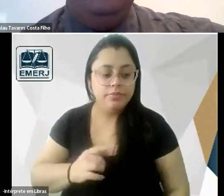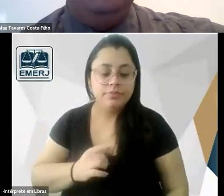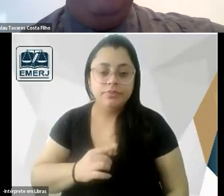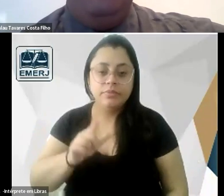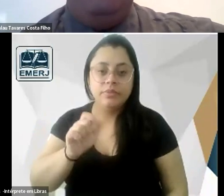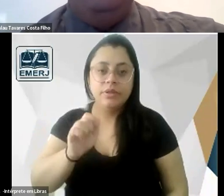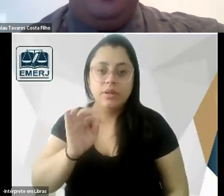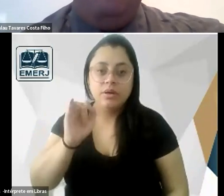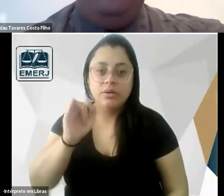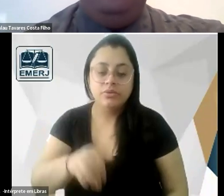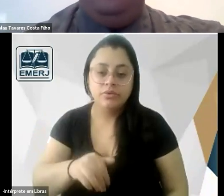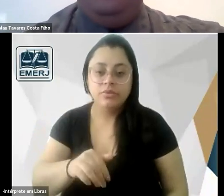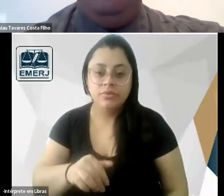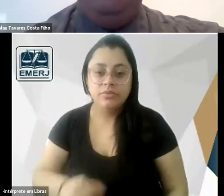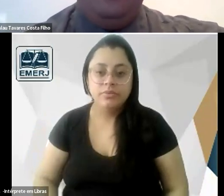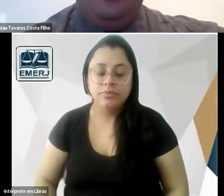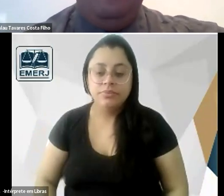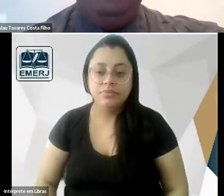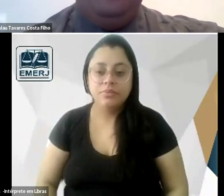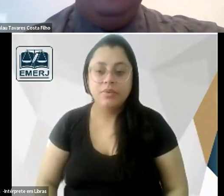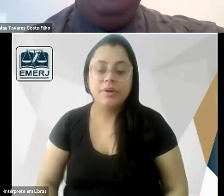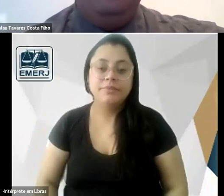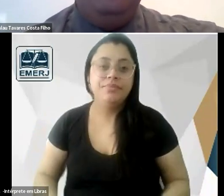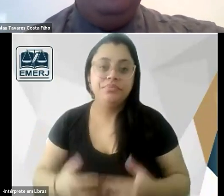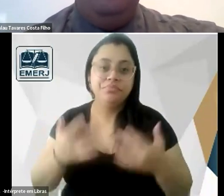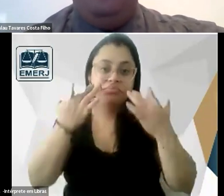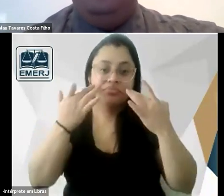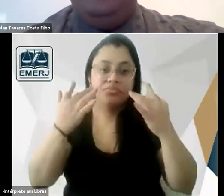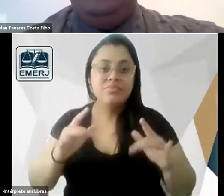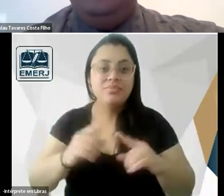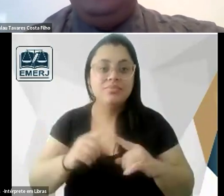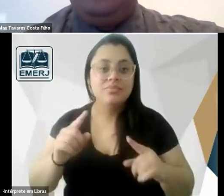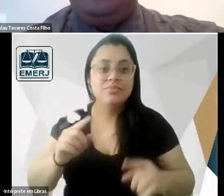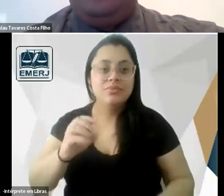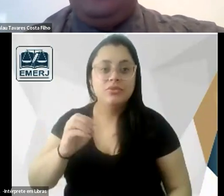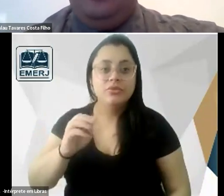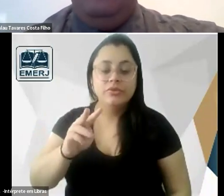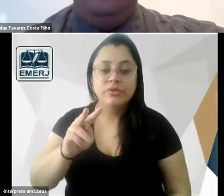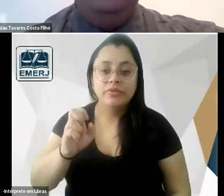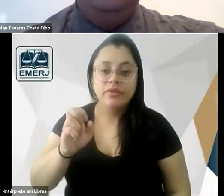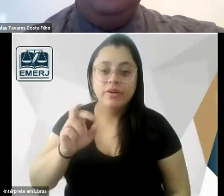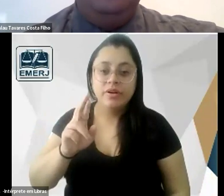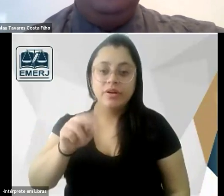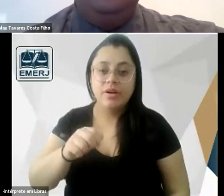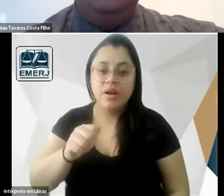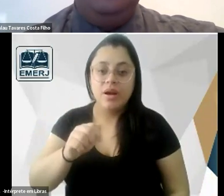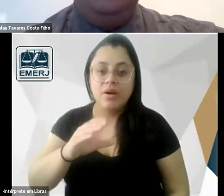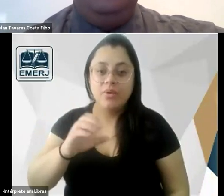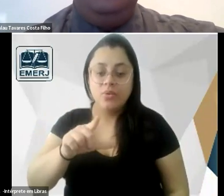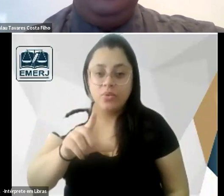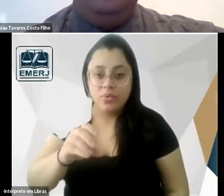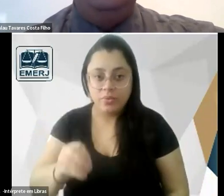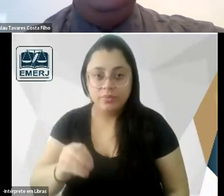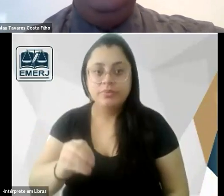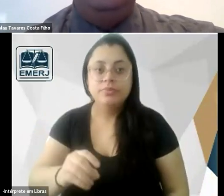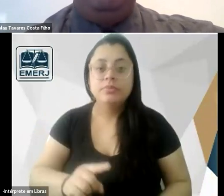talvez talvez mal saiba o vernáculo a língua portuguesa mas é interessante que